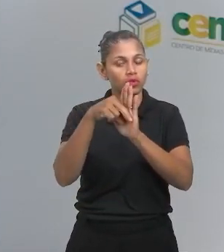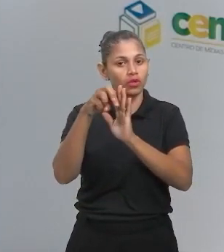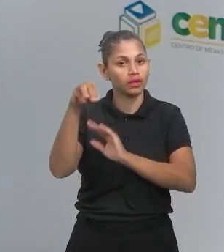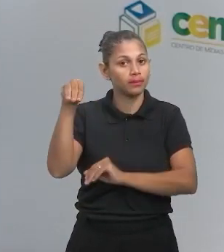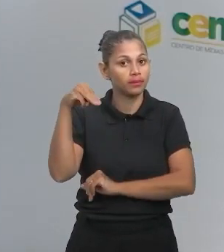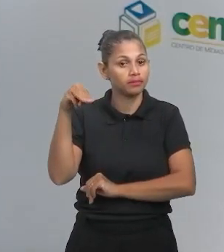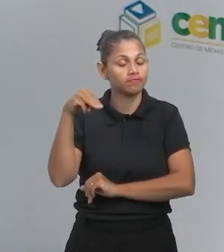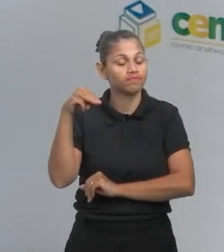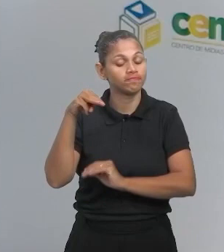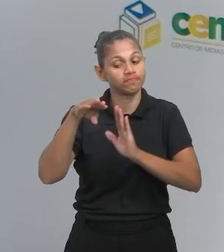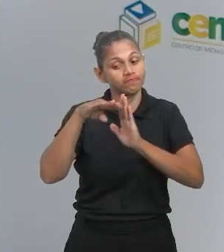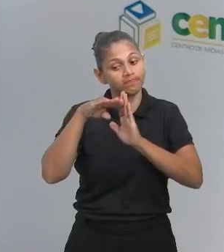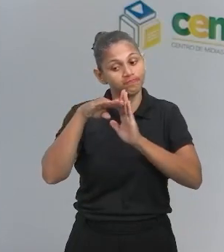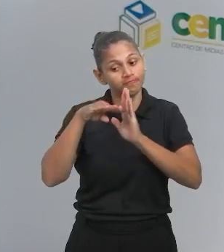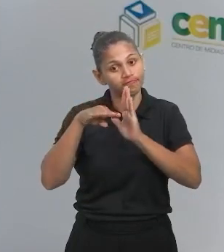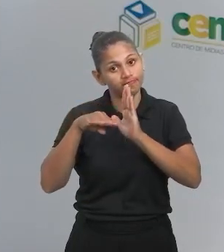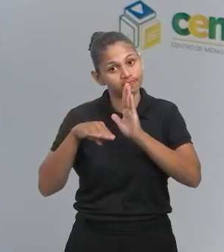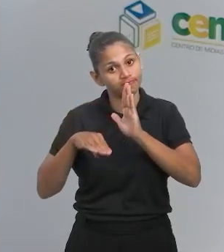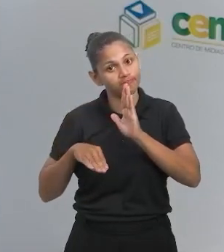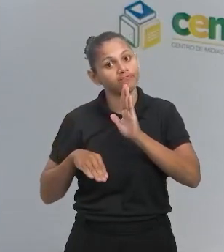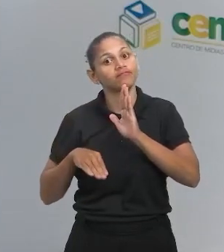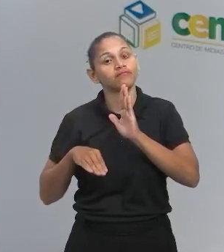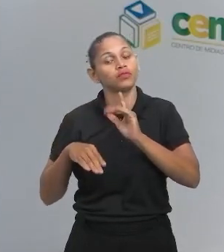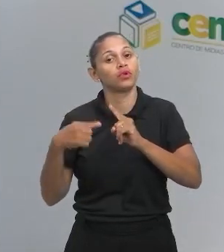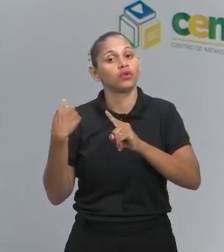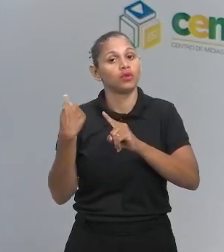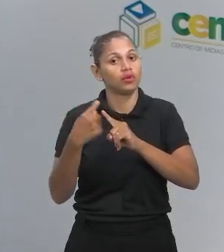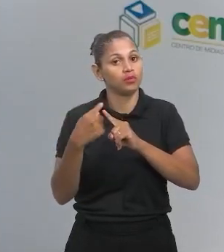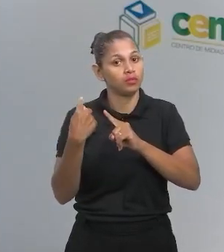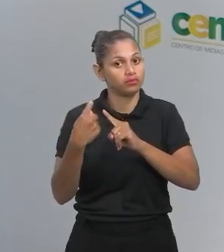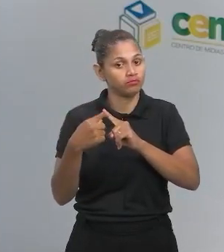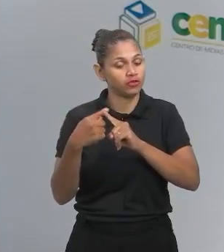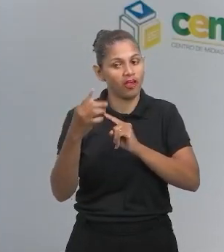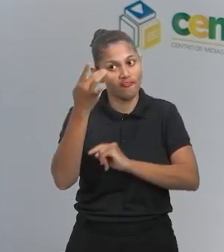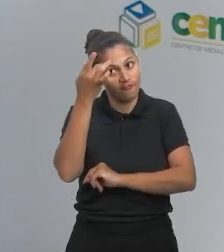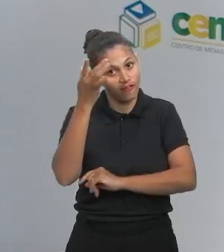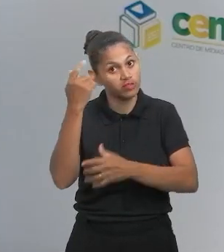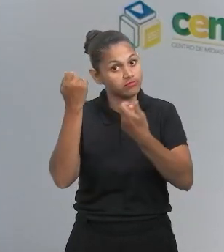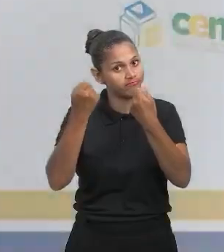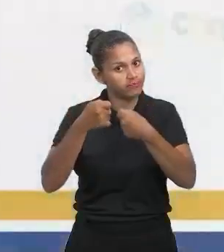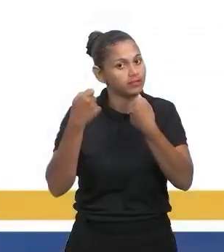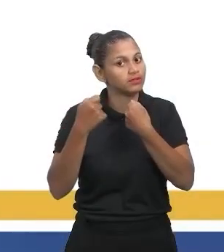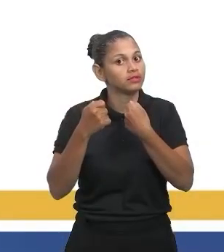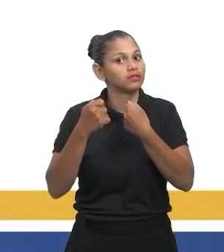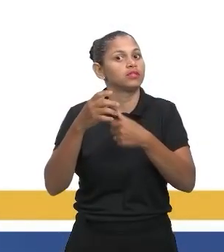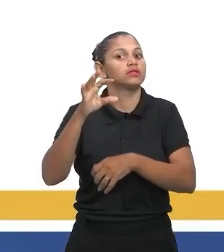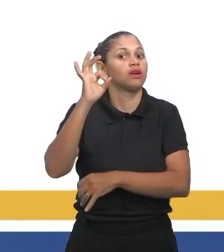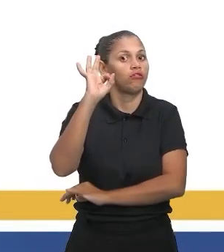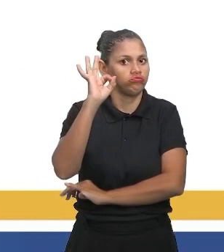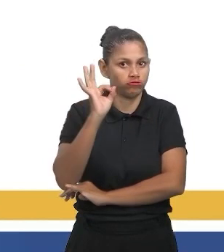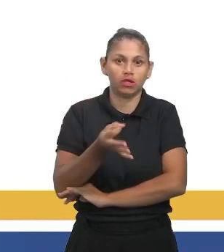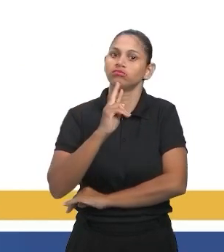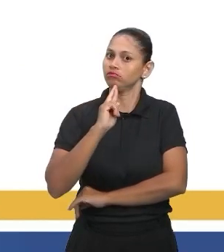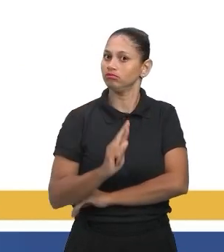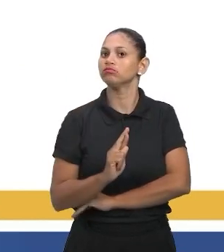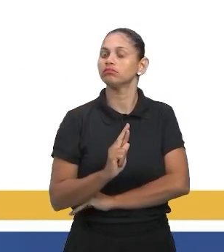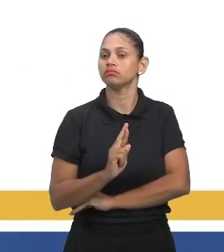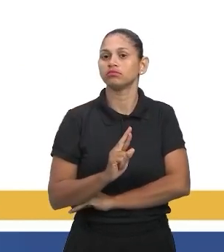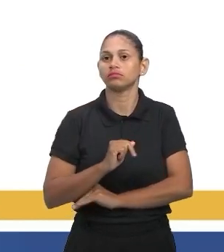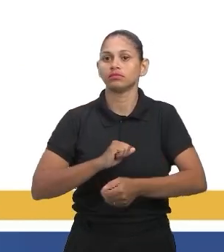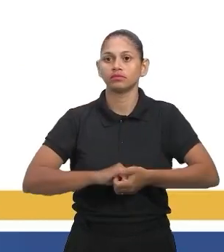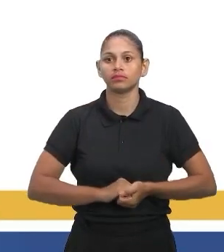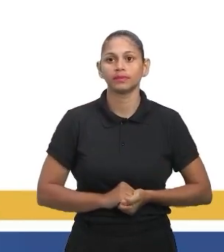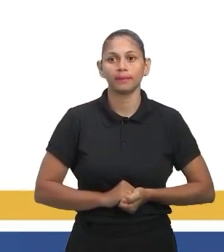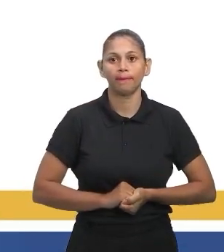Porque você errou uma questão fácil. E as fáceis, você tem que acertar. Tá bom? Voltando para a nossa questão, a gente está entre a letra C e D, né?